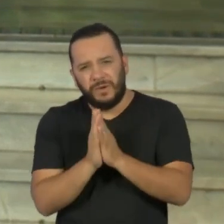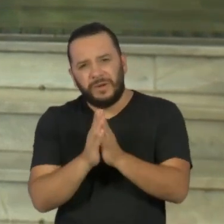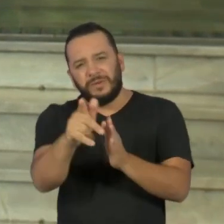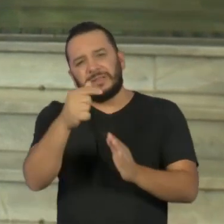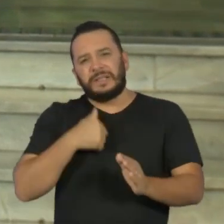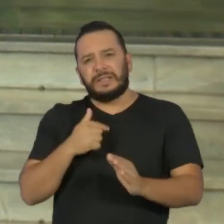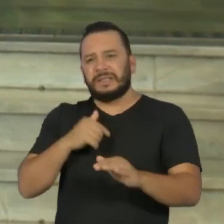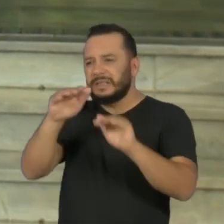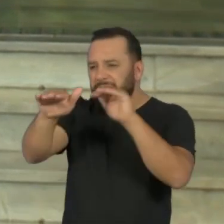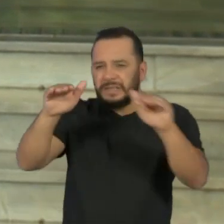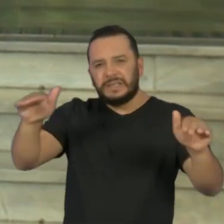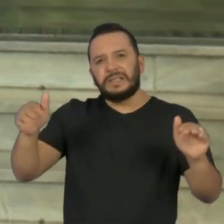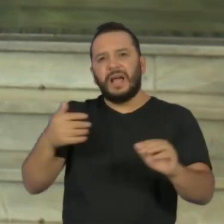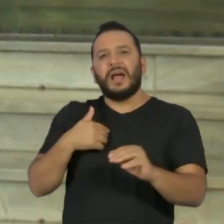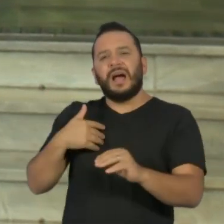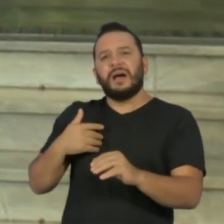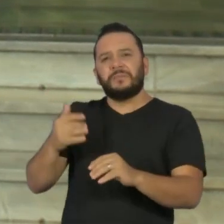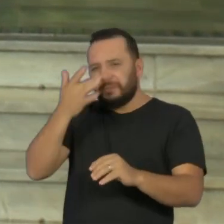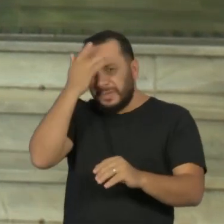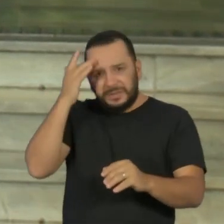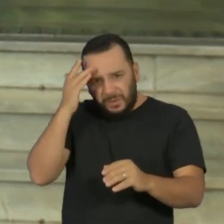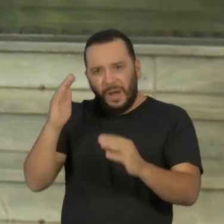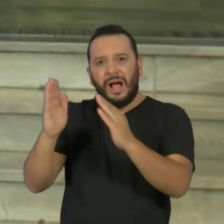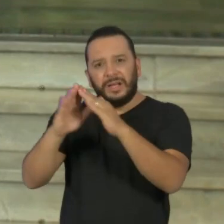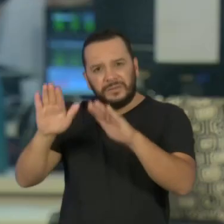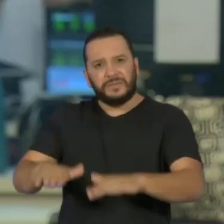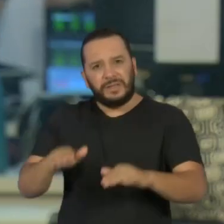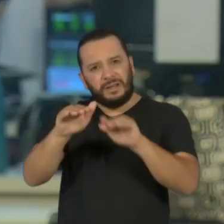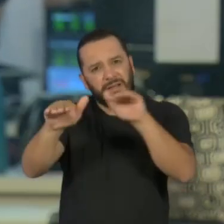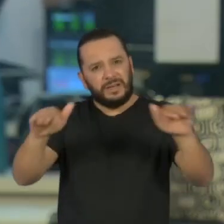pessoas que ainda não estão realizando este isolamento.